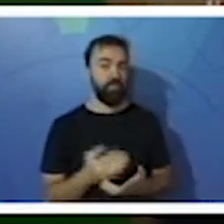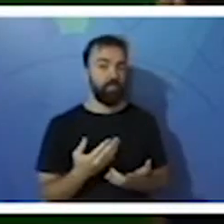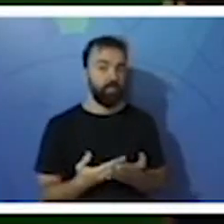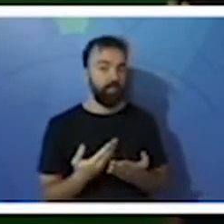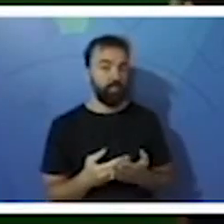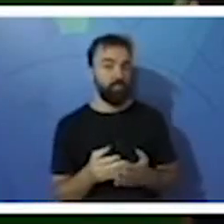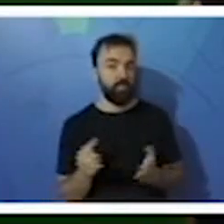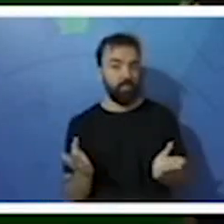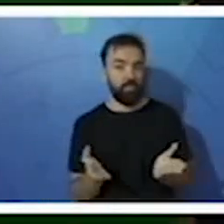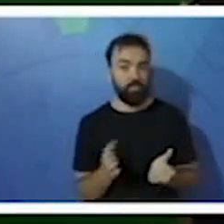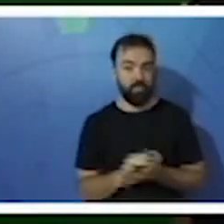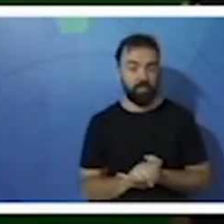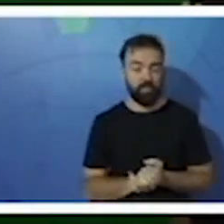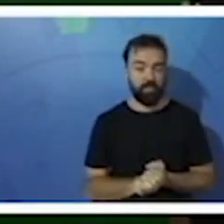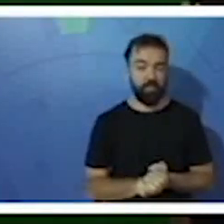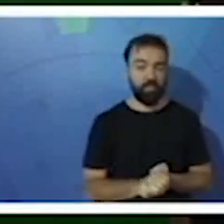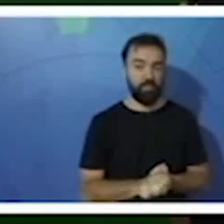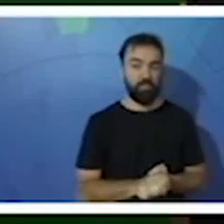de hoje.